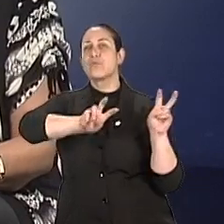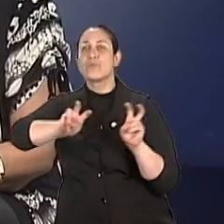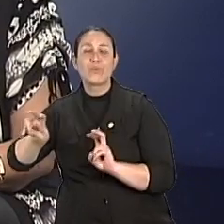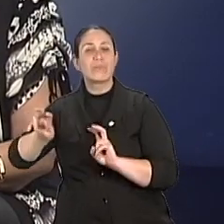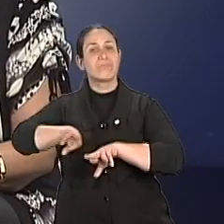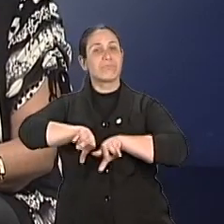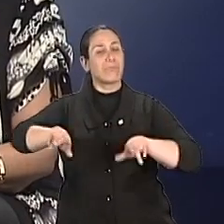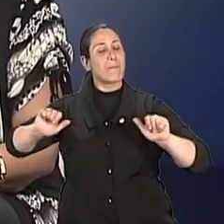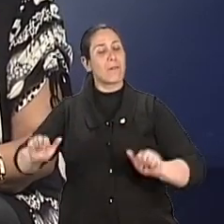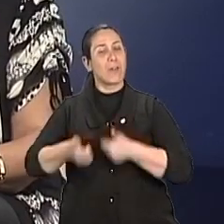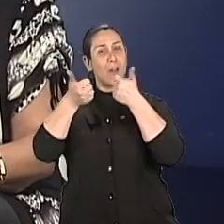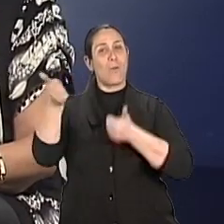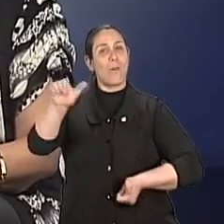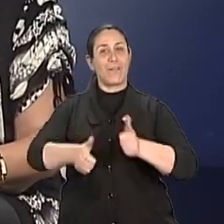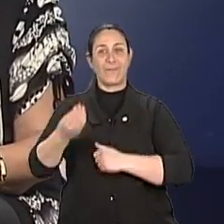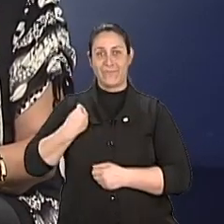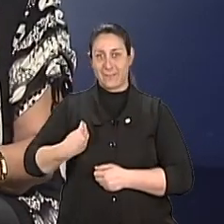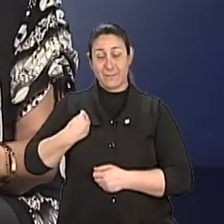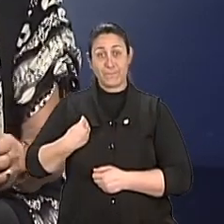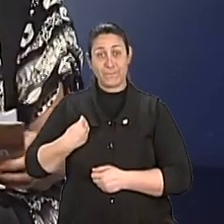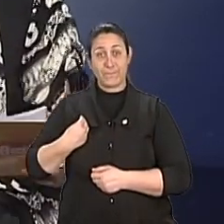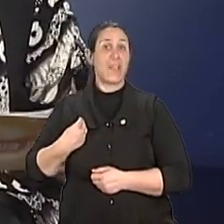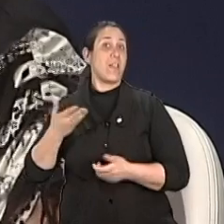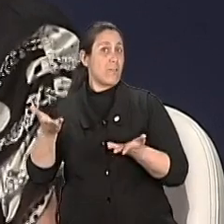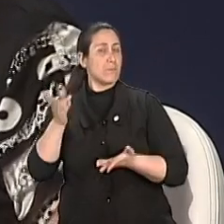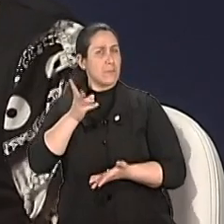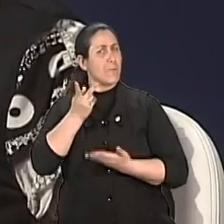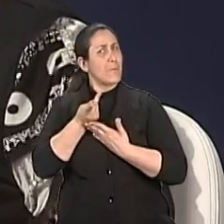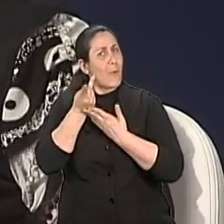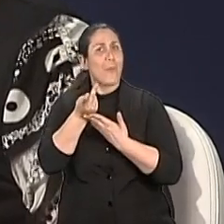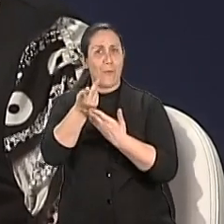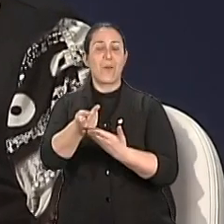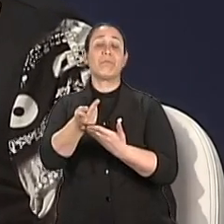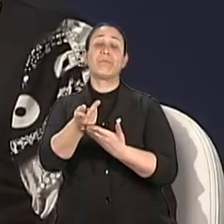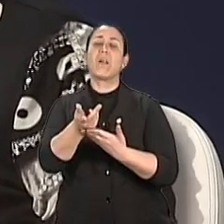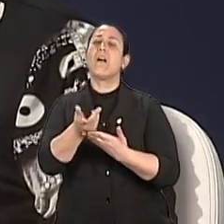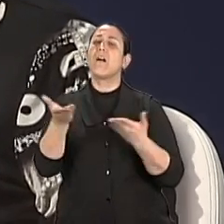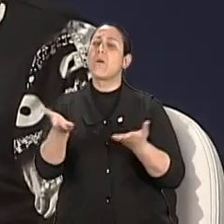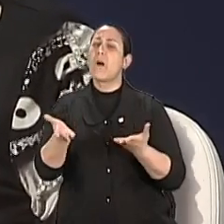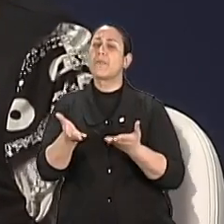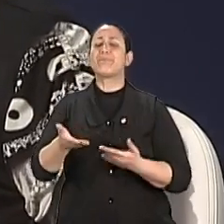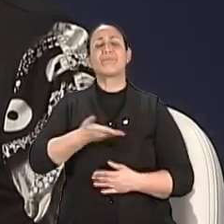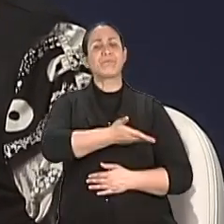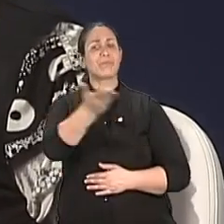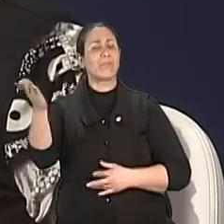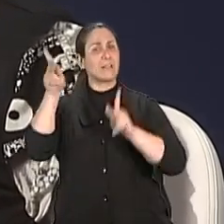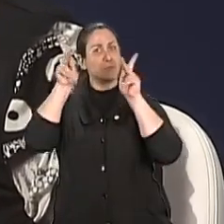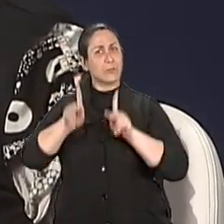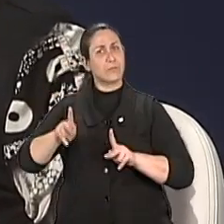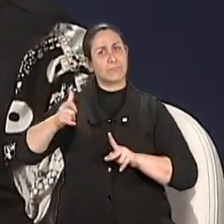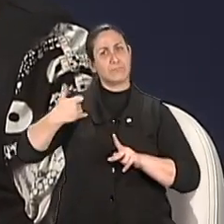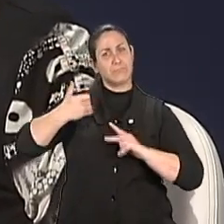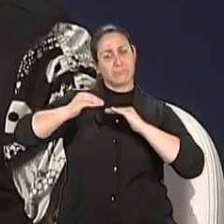melhor qualidade de vida. É exatamente isso que a gente busca sempre, né? As pessoas com mais de 50 anos estão se